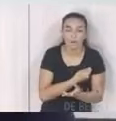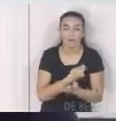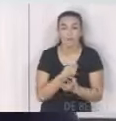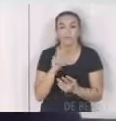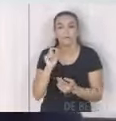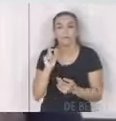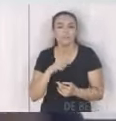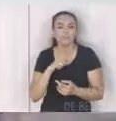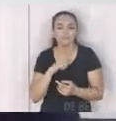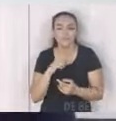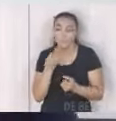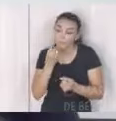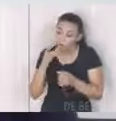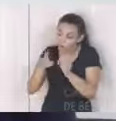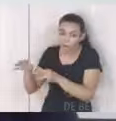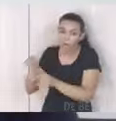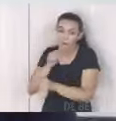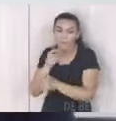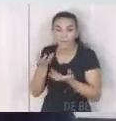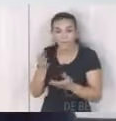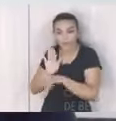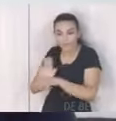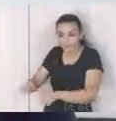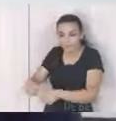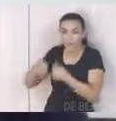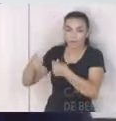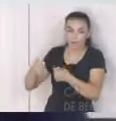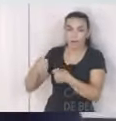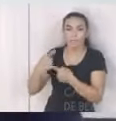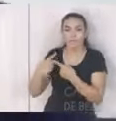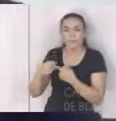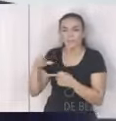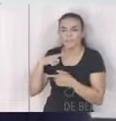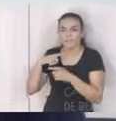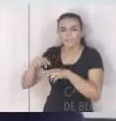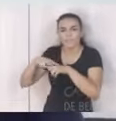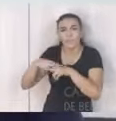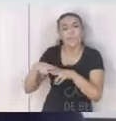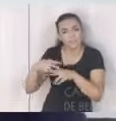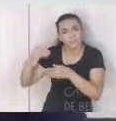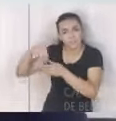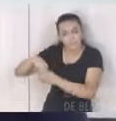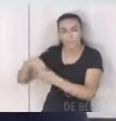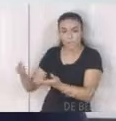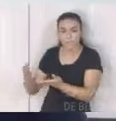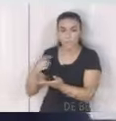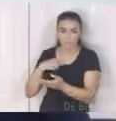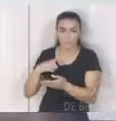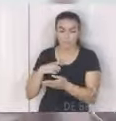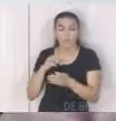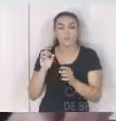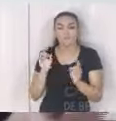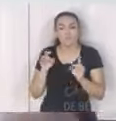precioso ainda lá né na cidade é uma das últimas áreas verdes assim da cidade não